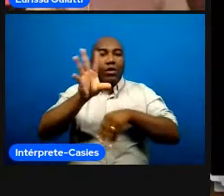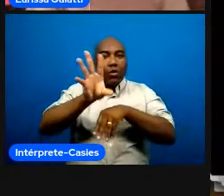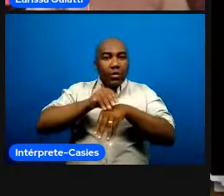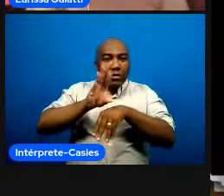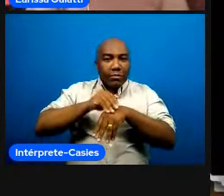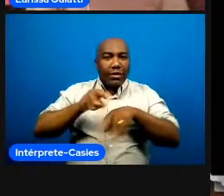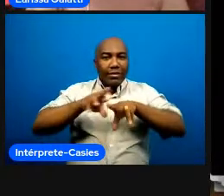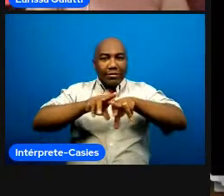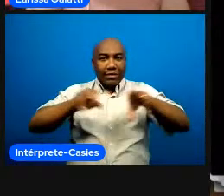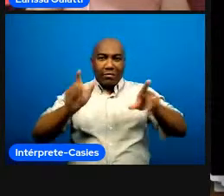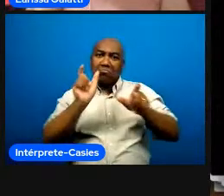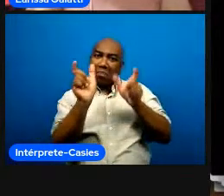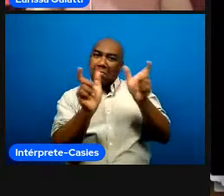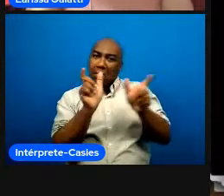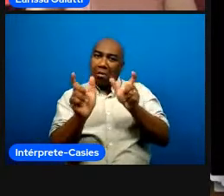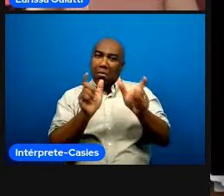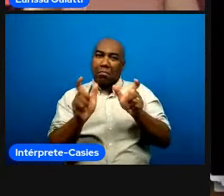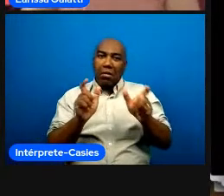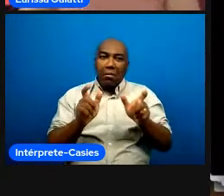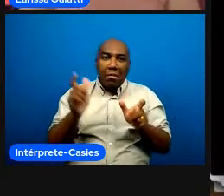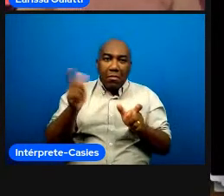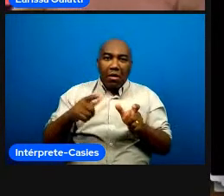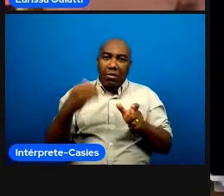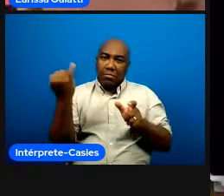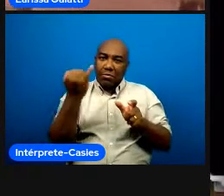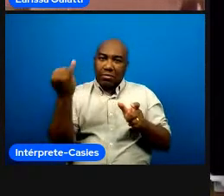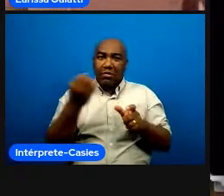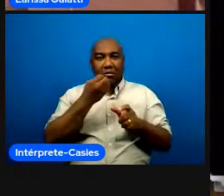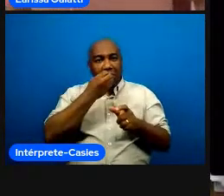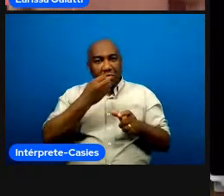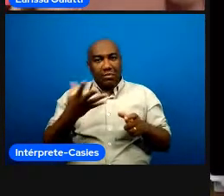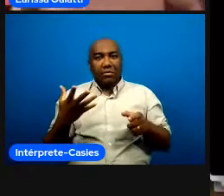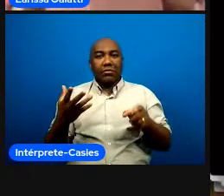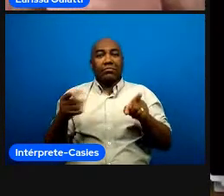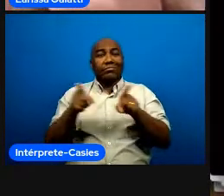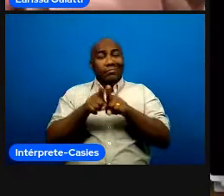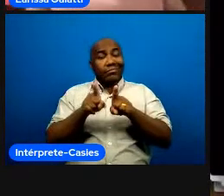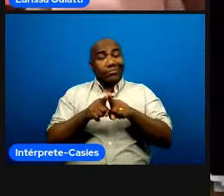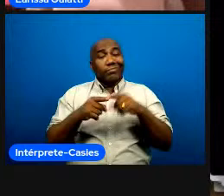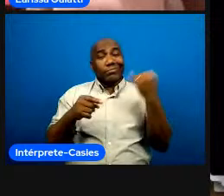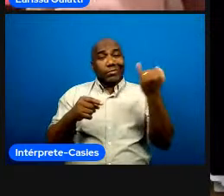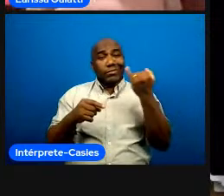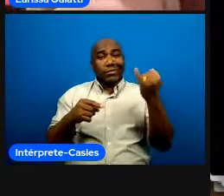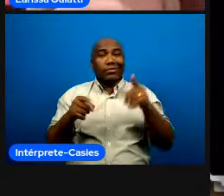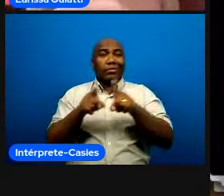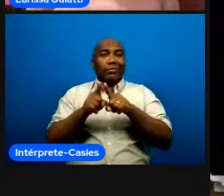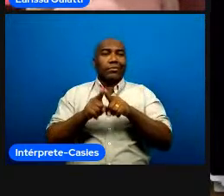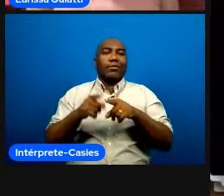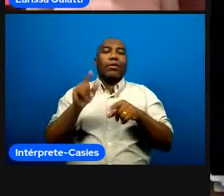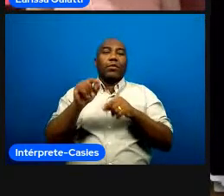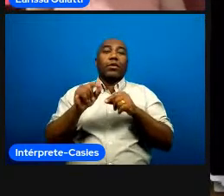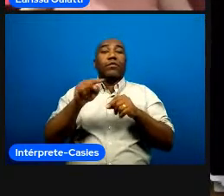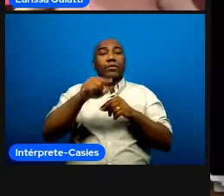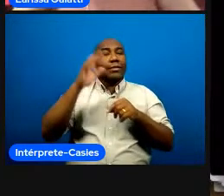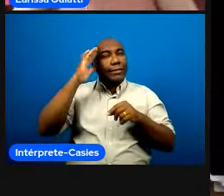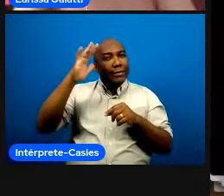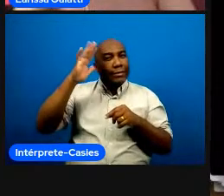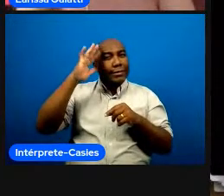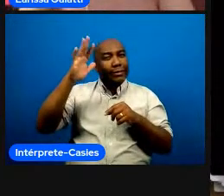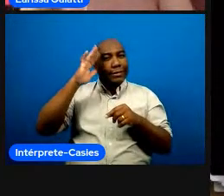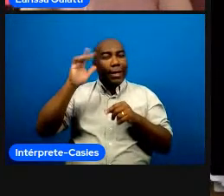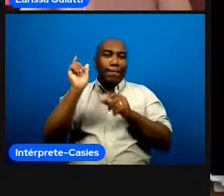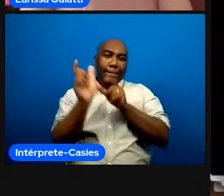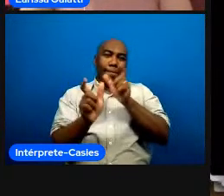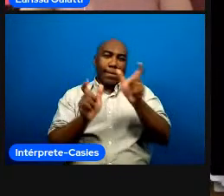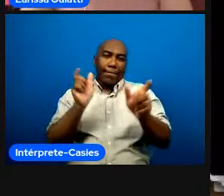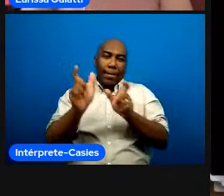alguém que pensou mais na pessoa que vem pra prática né então pensar em vocês isso é uma dificuldade grande que a gente tem né eu fiz